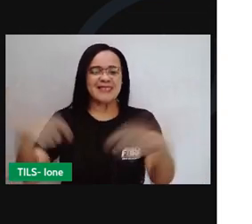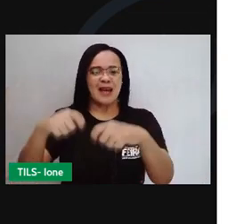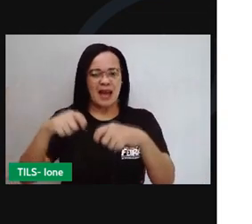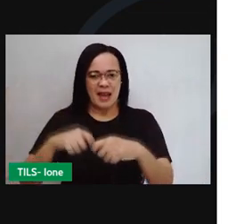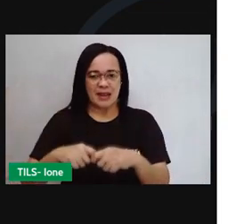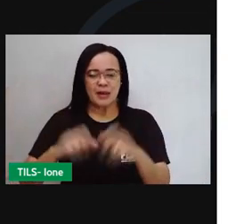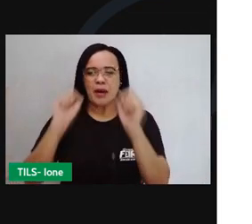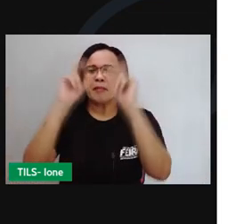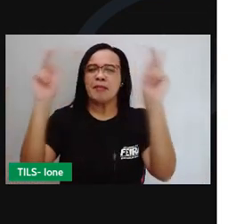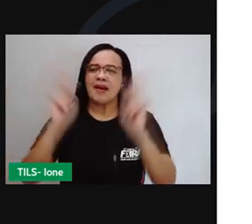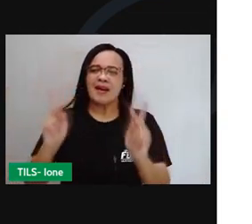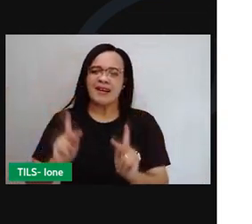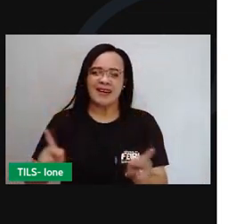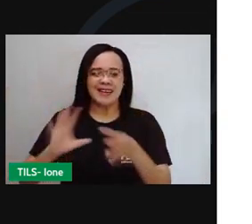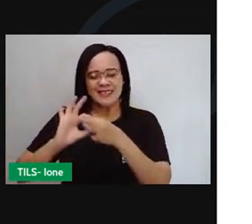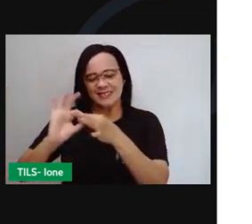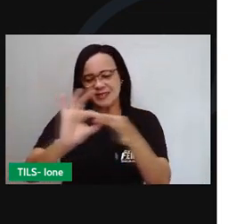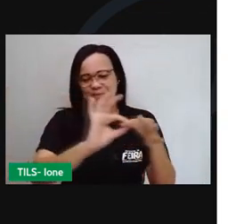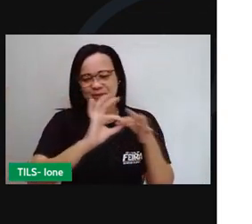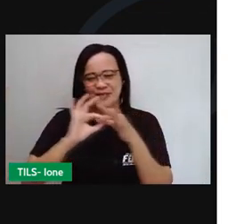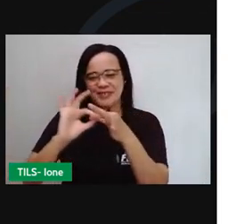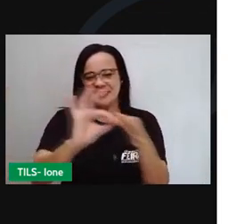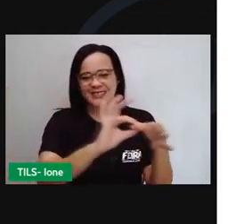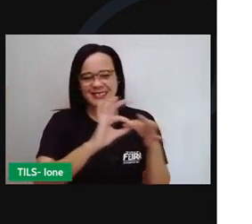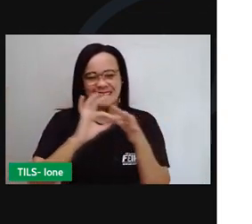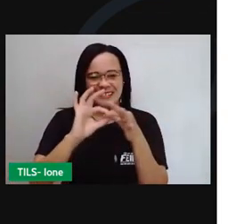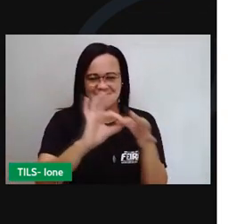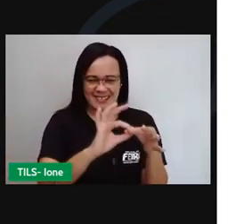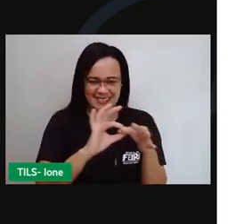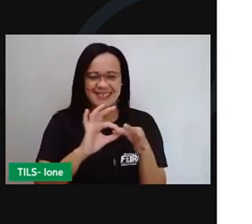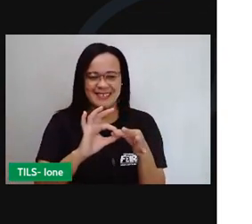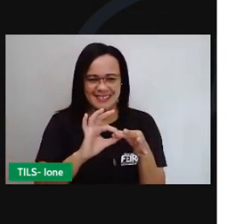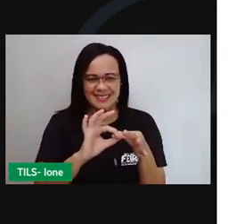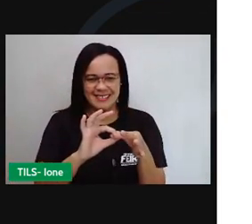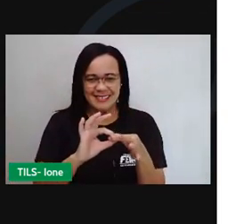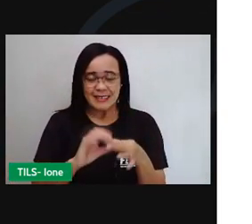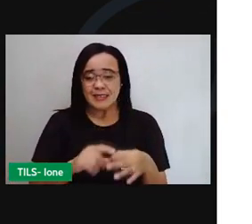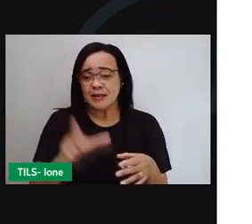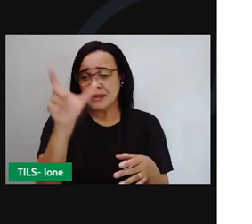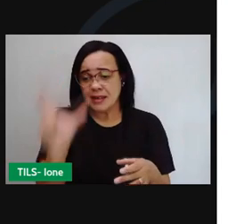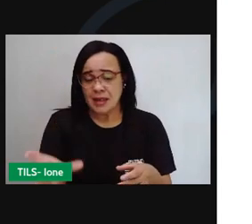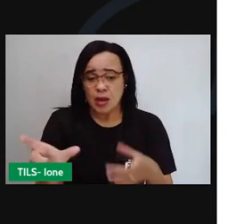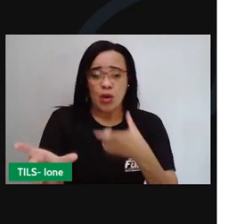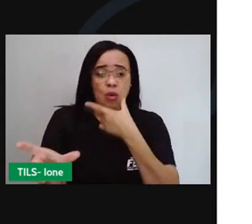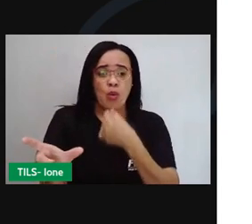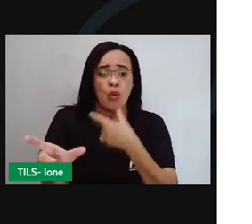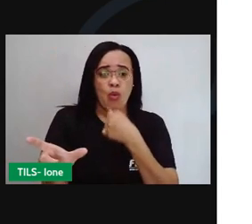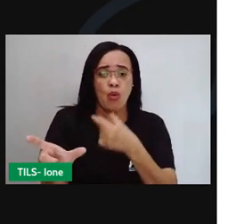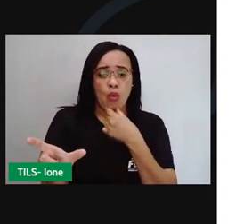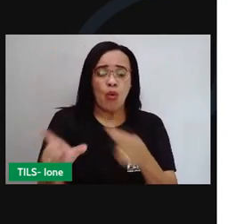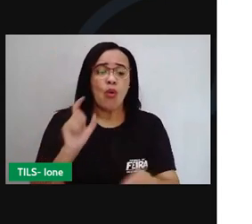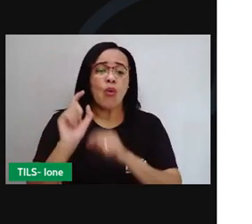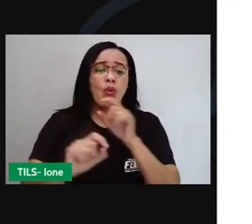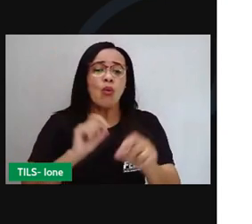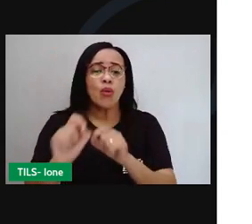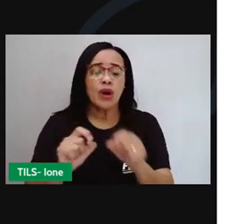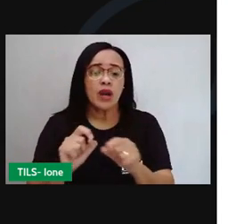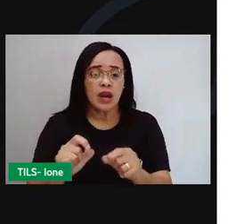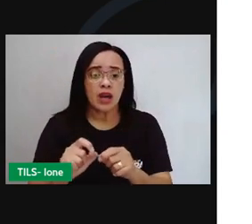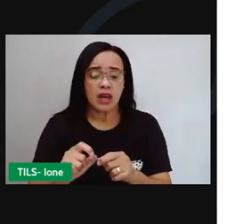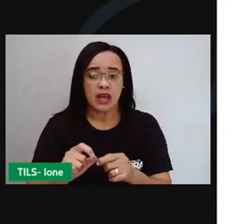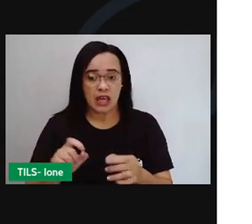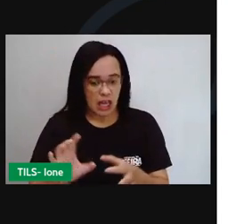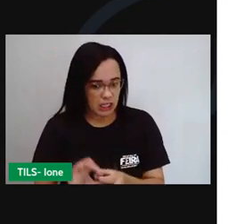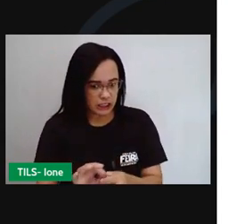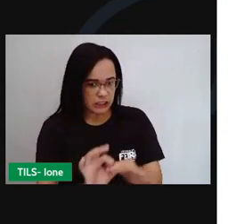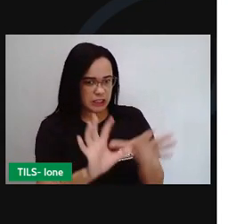real coroa. O que Dom João concedeu era, na verdade, inimitável. Com a península em guerra, os produtos